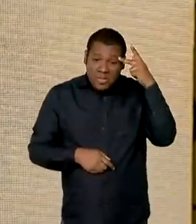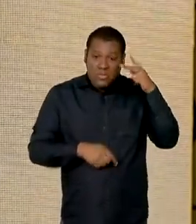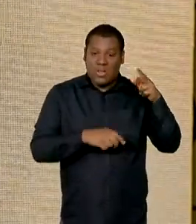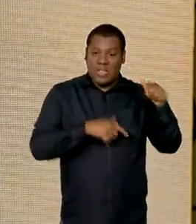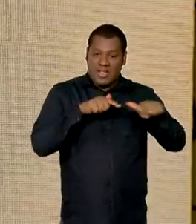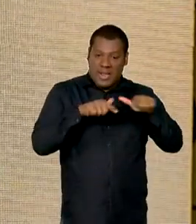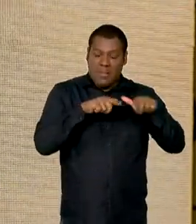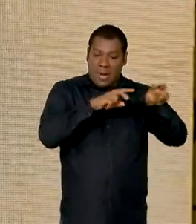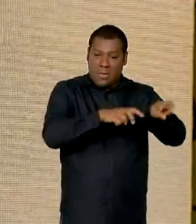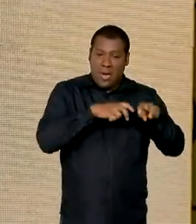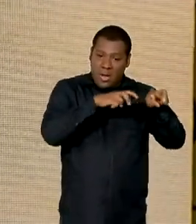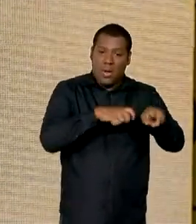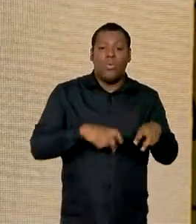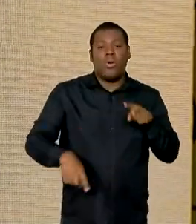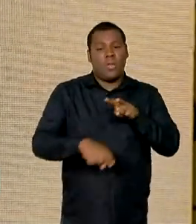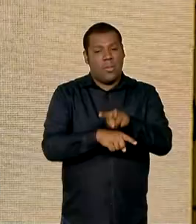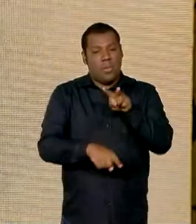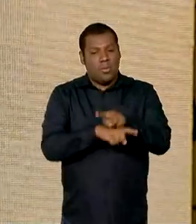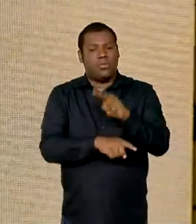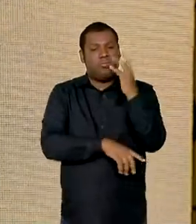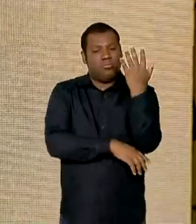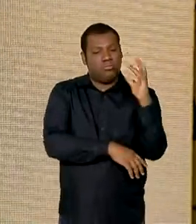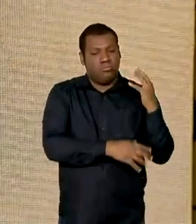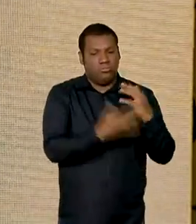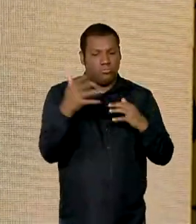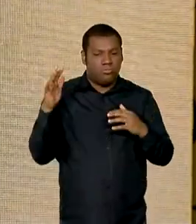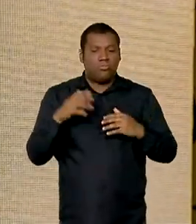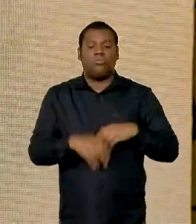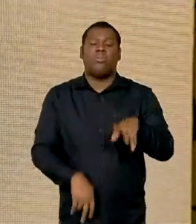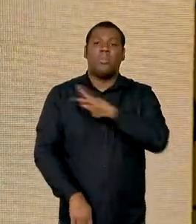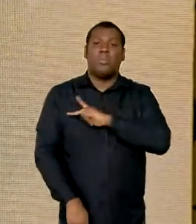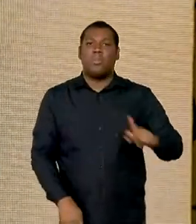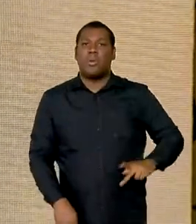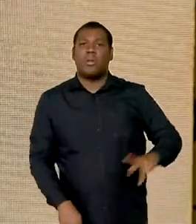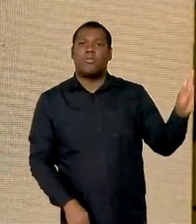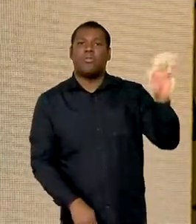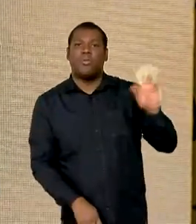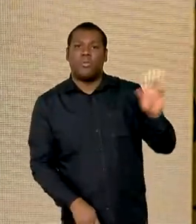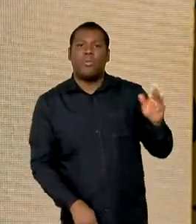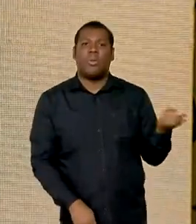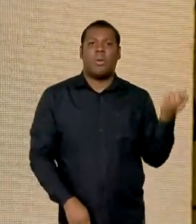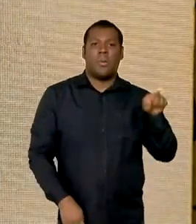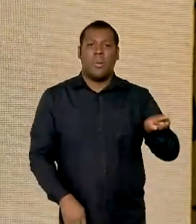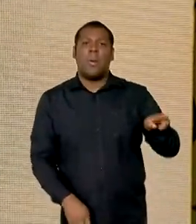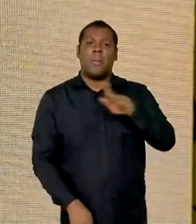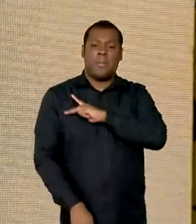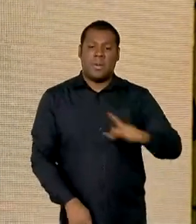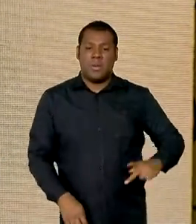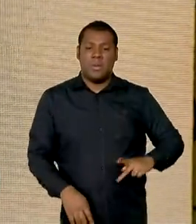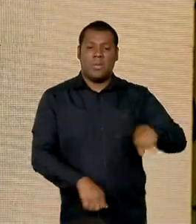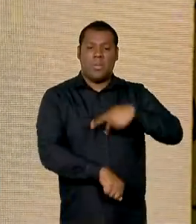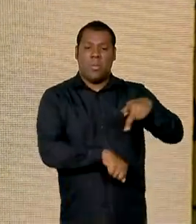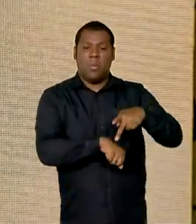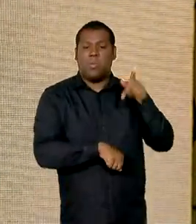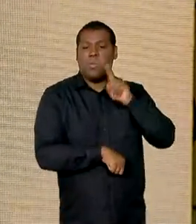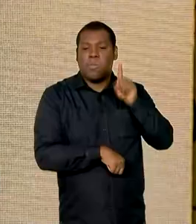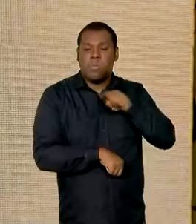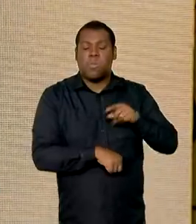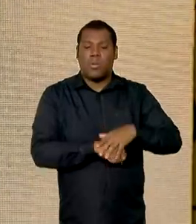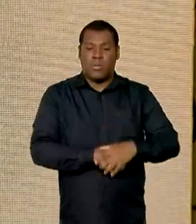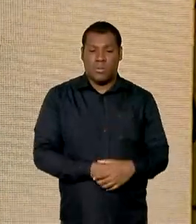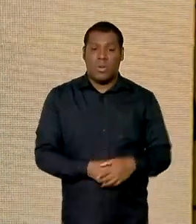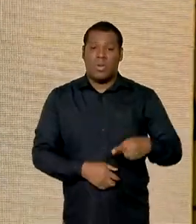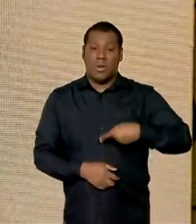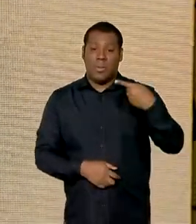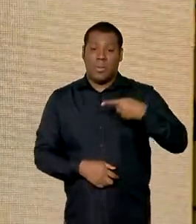E trabalharmos para a gente avançar mais. O presidente Lula, o presidente Biden dos Estados Unidos e o primeiro